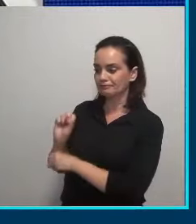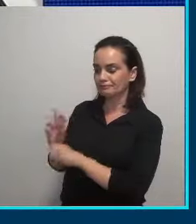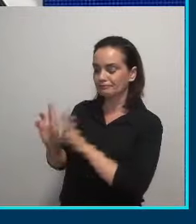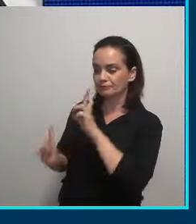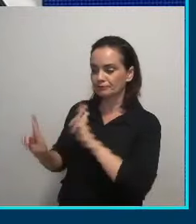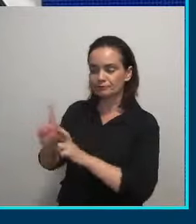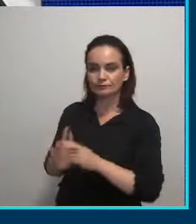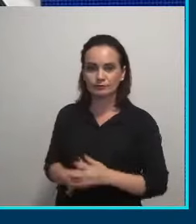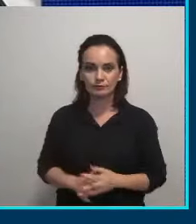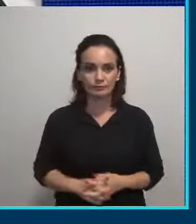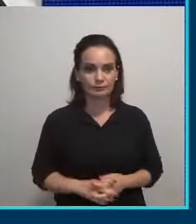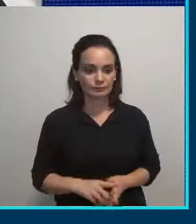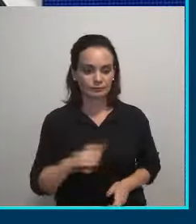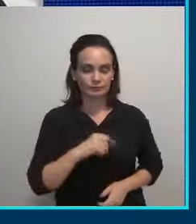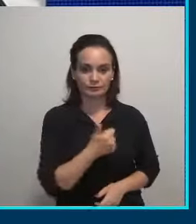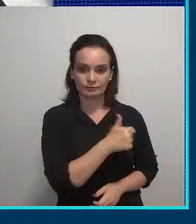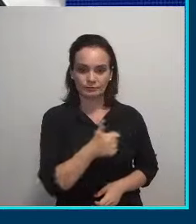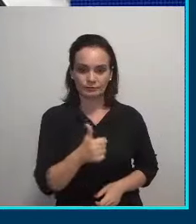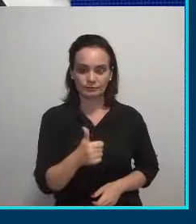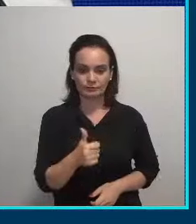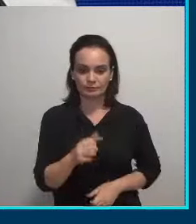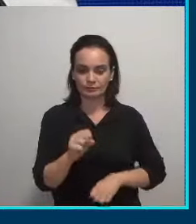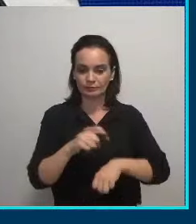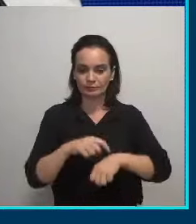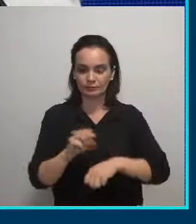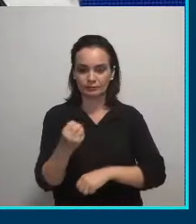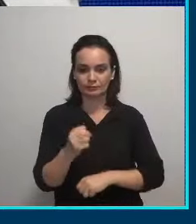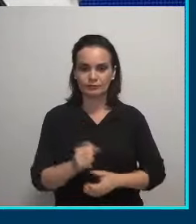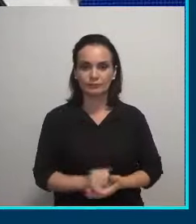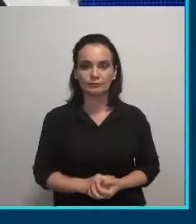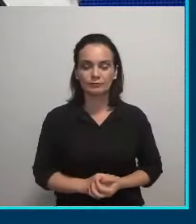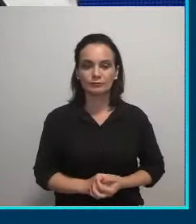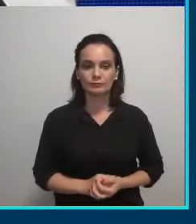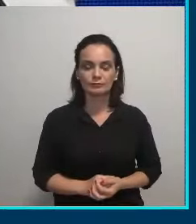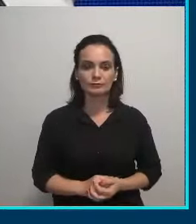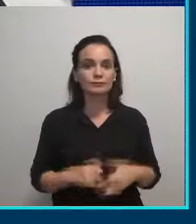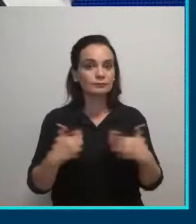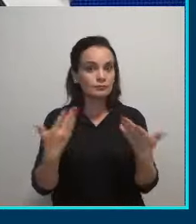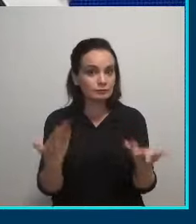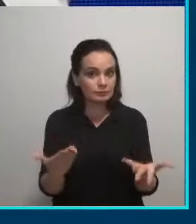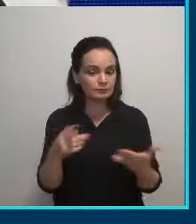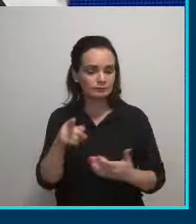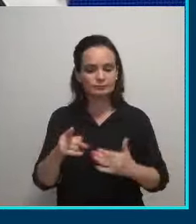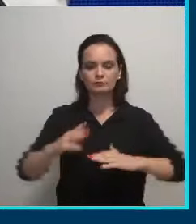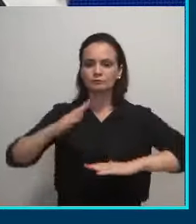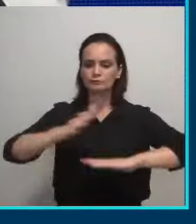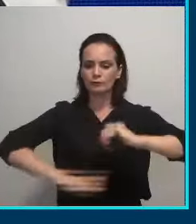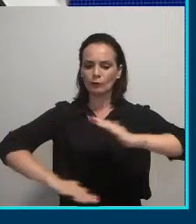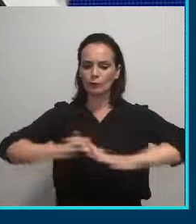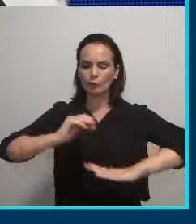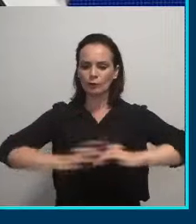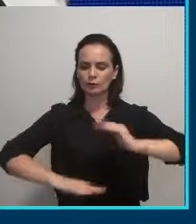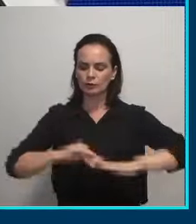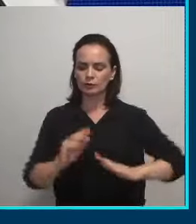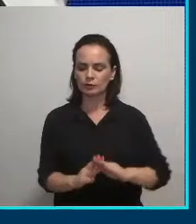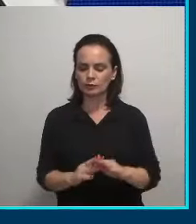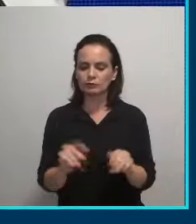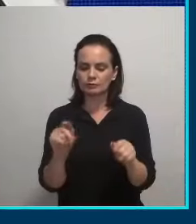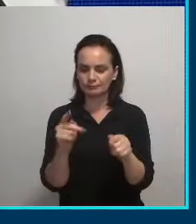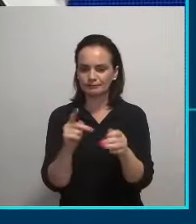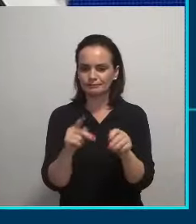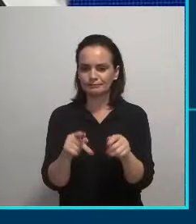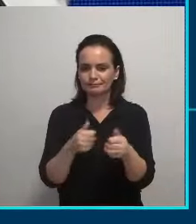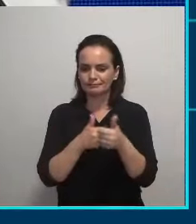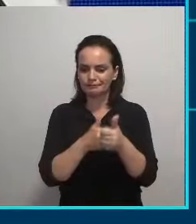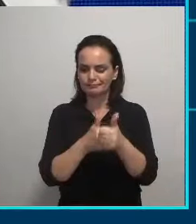O senhor tem 11 segundos ainda, candidato? Claro. Como eu falei, vocês são especialistas realmente em perseguir as